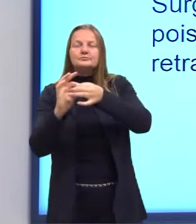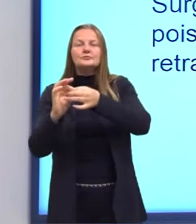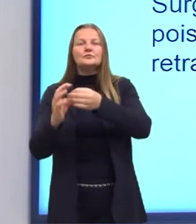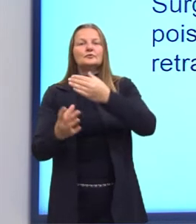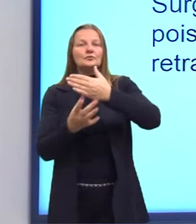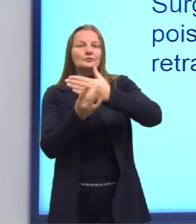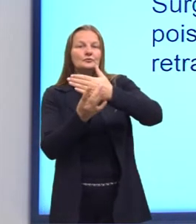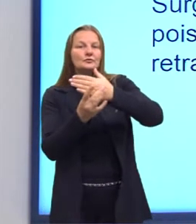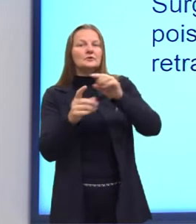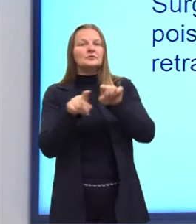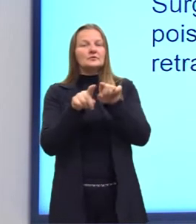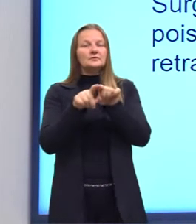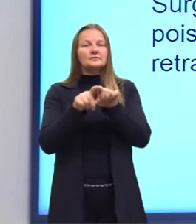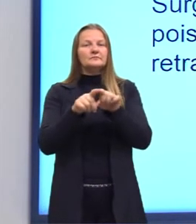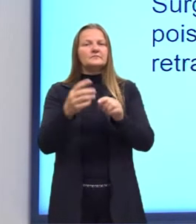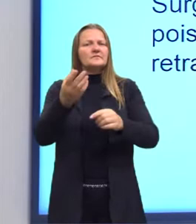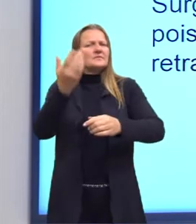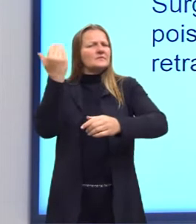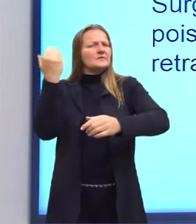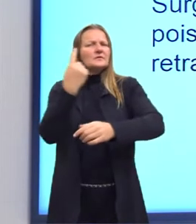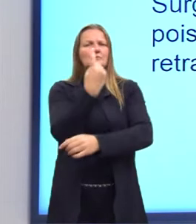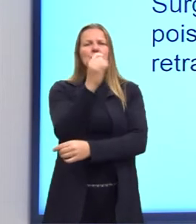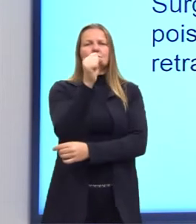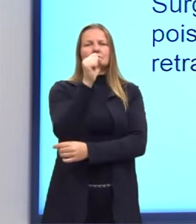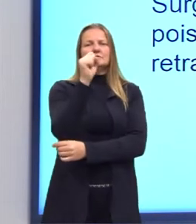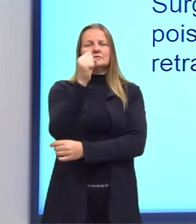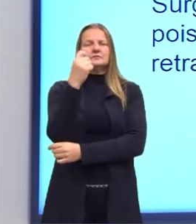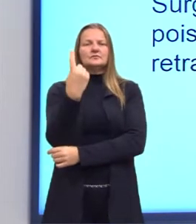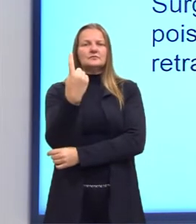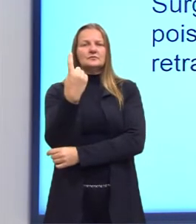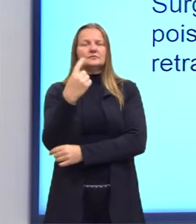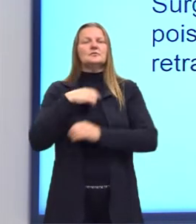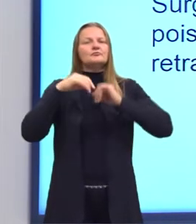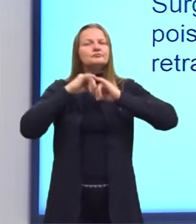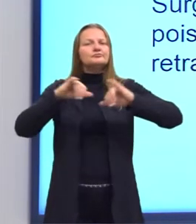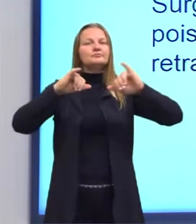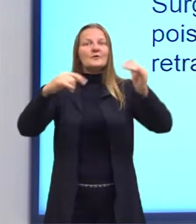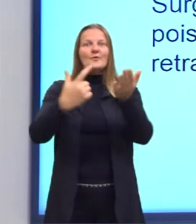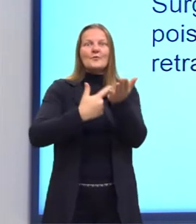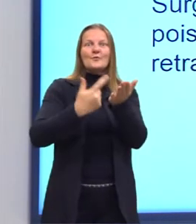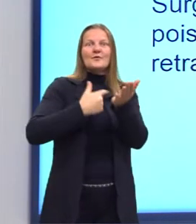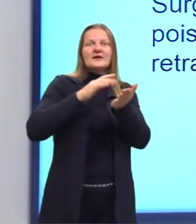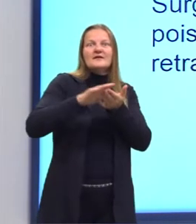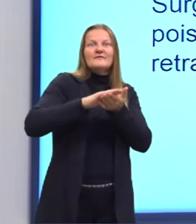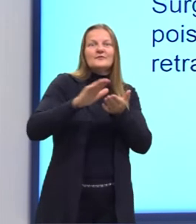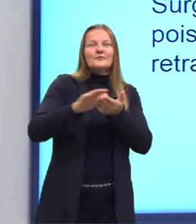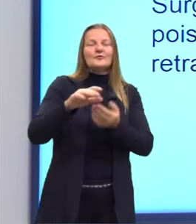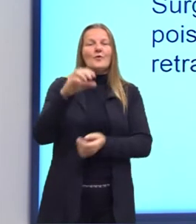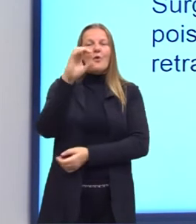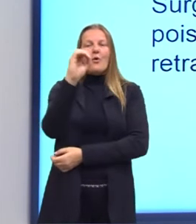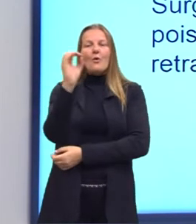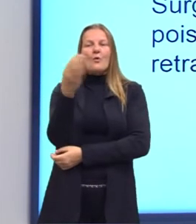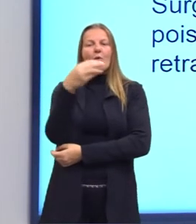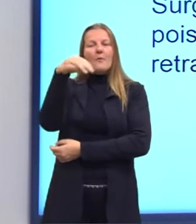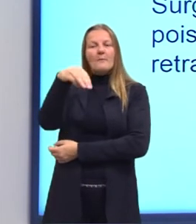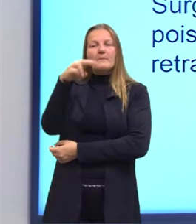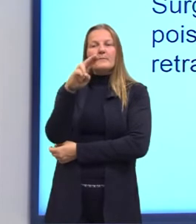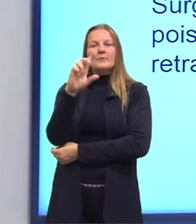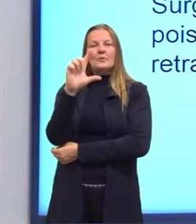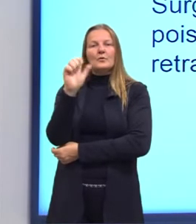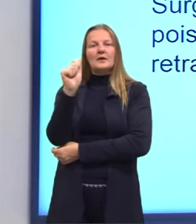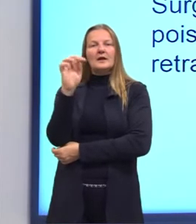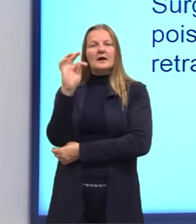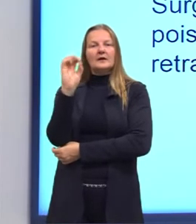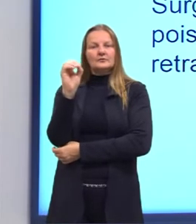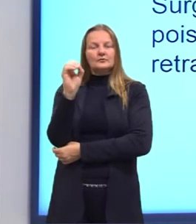realismo está acontecendo, em 1881, onde é publicado um livro chamado Omulato, de um escritor